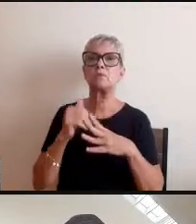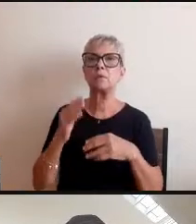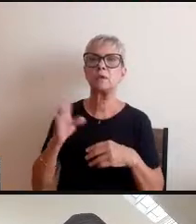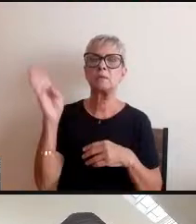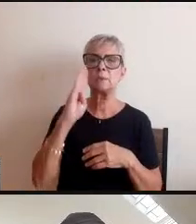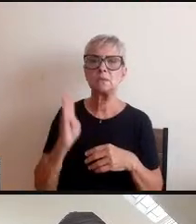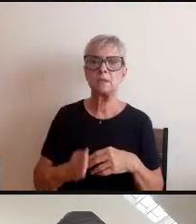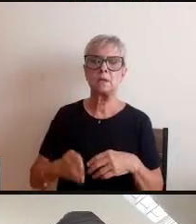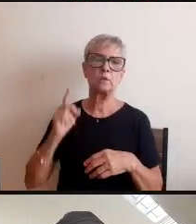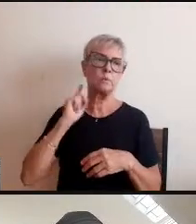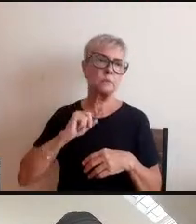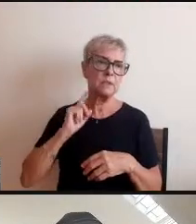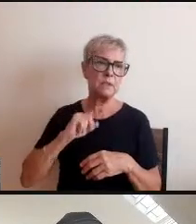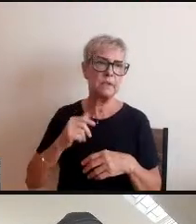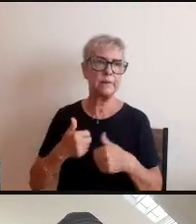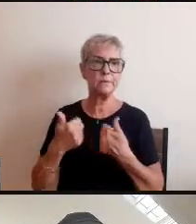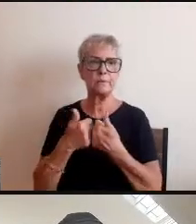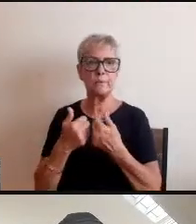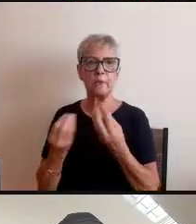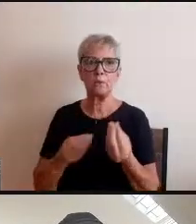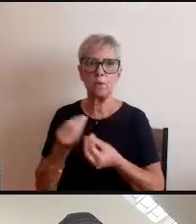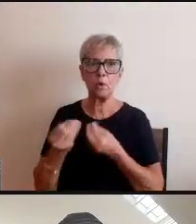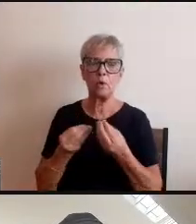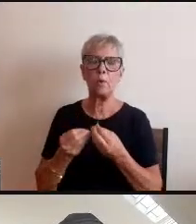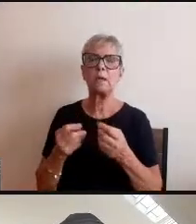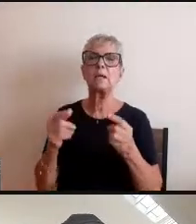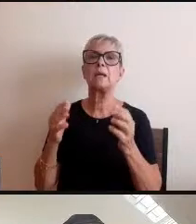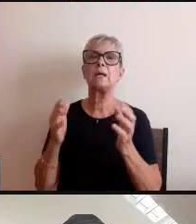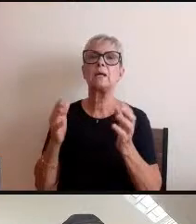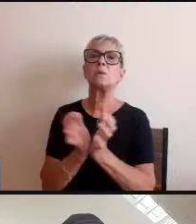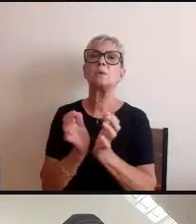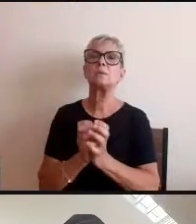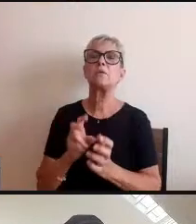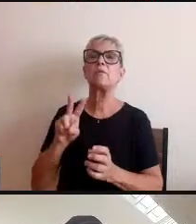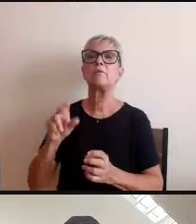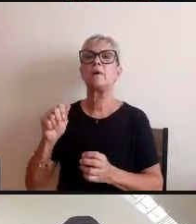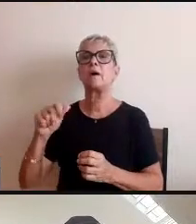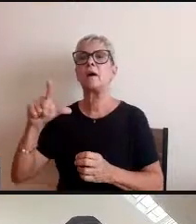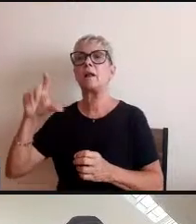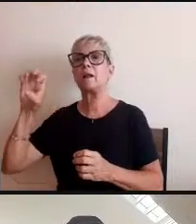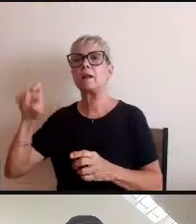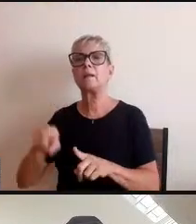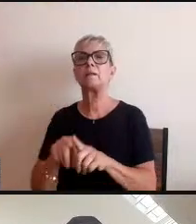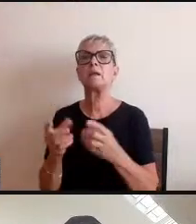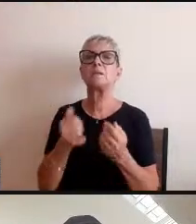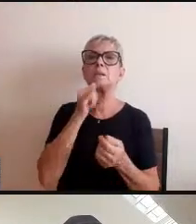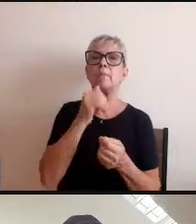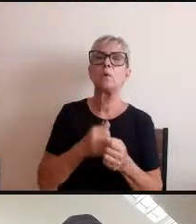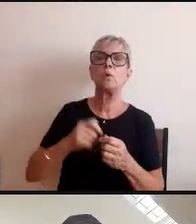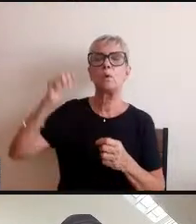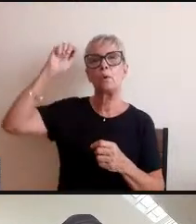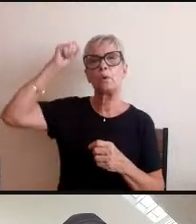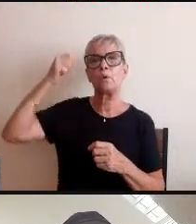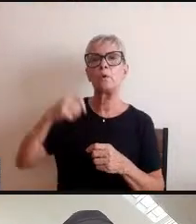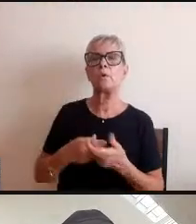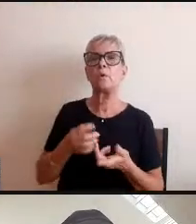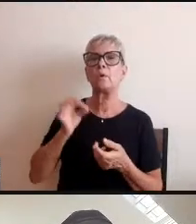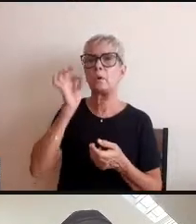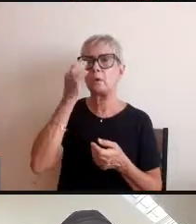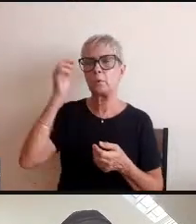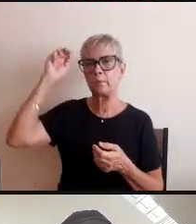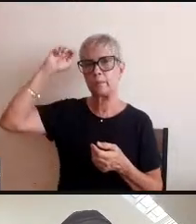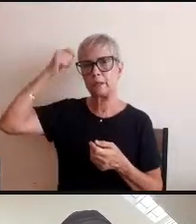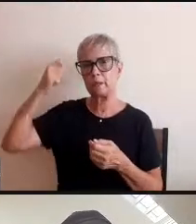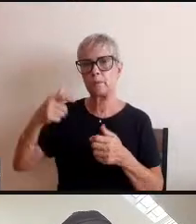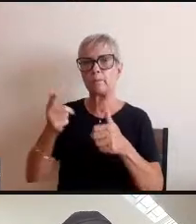vizinhos com a Vale há pouco tempo em Ouro Preto há 3 mil e tanto primeiro festival de